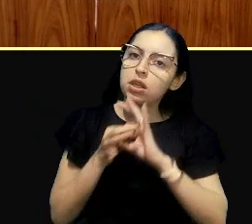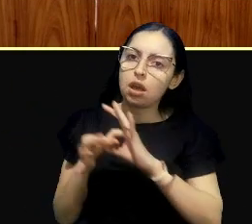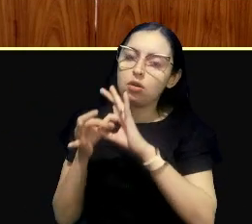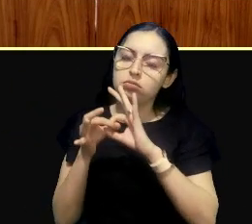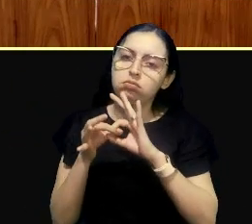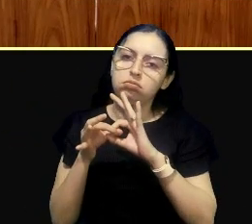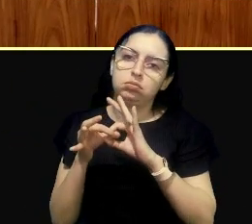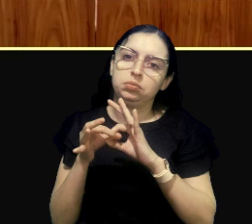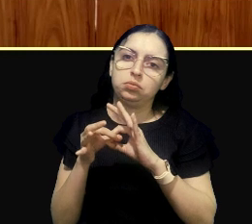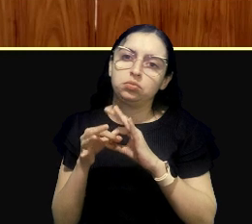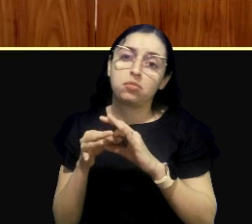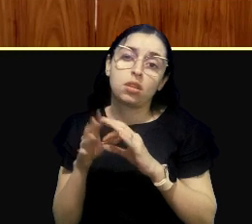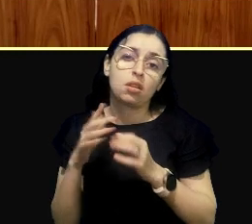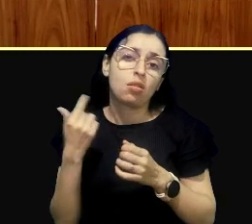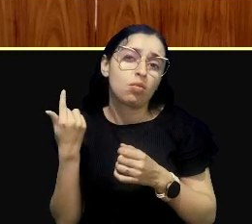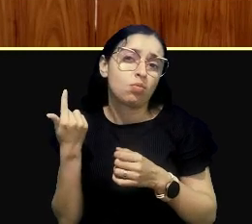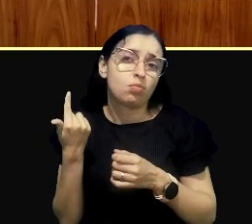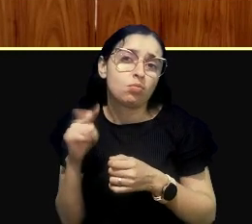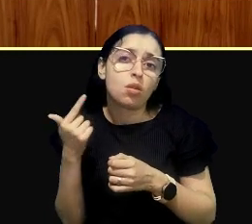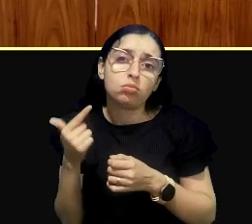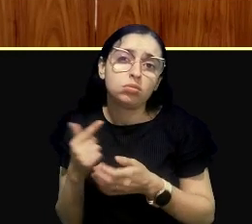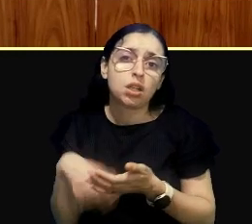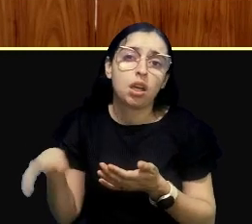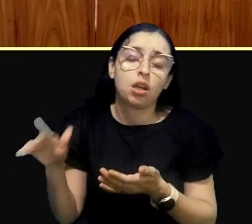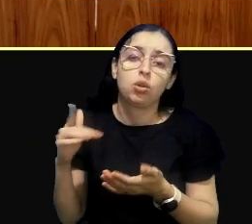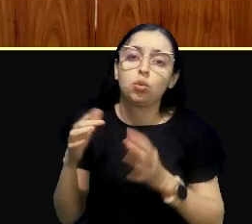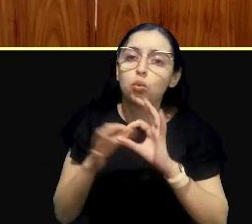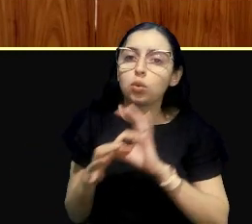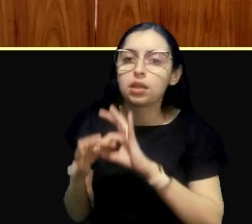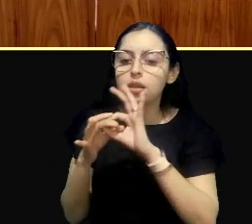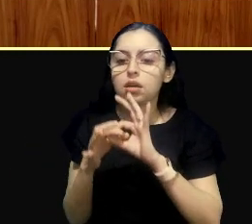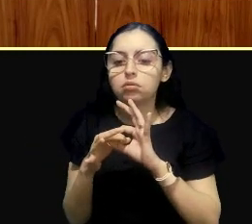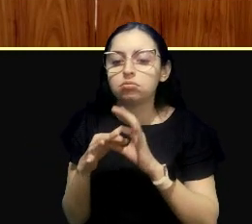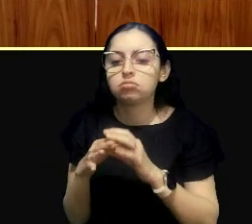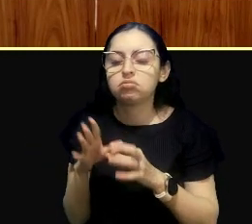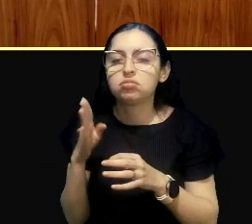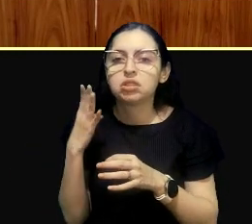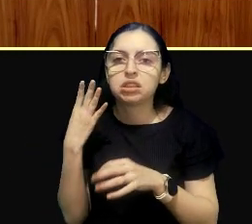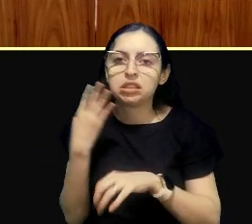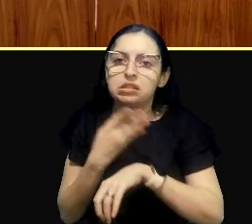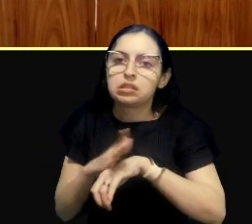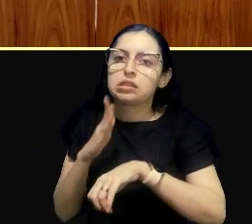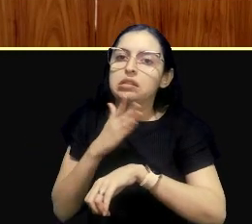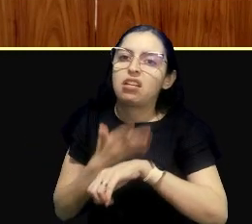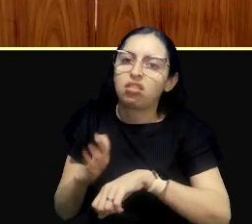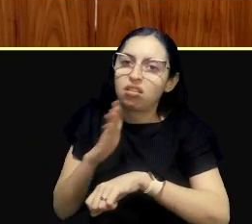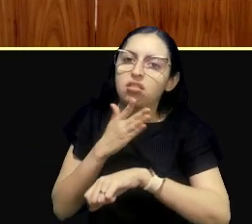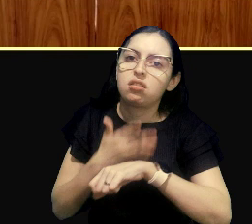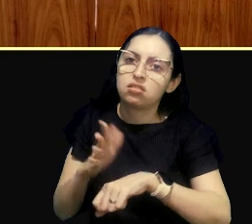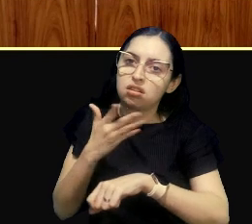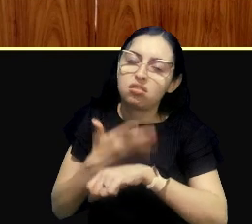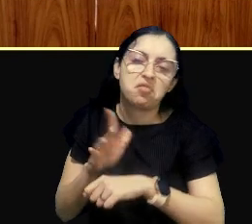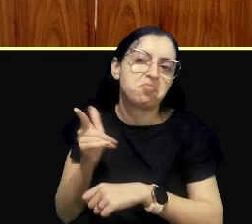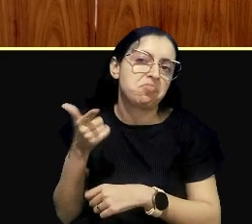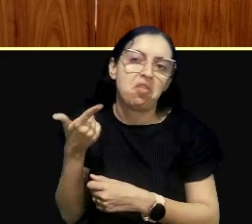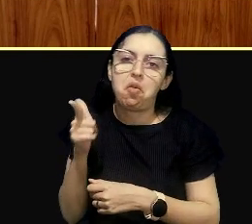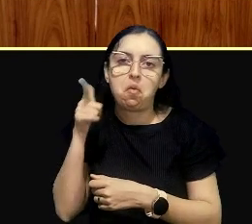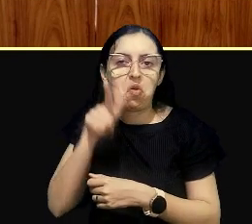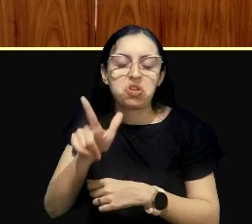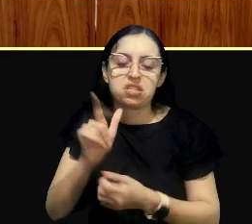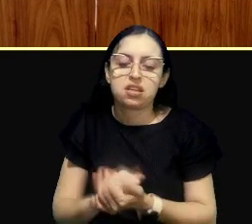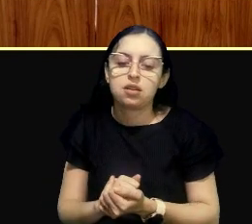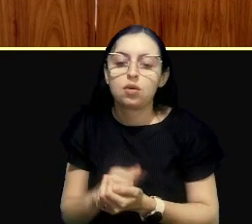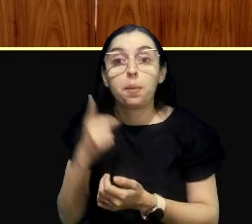fizer isso, a gente vai tentar remediar sempre. Então, eu